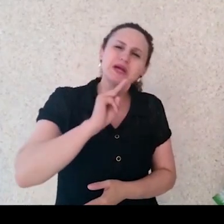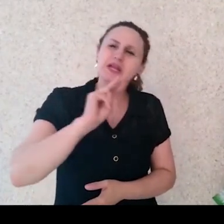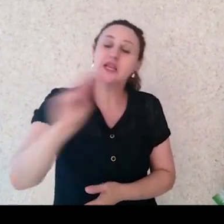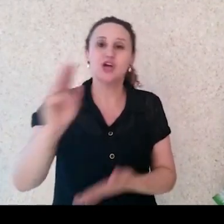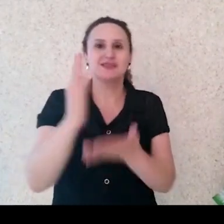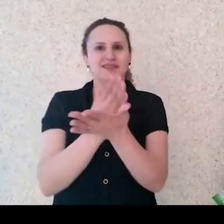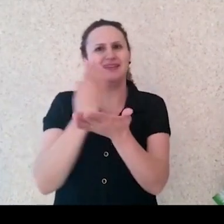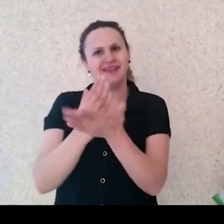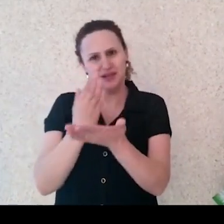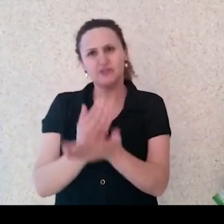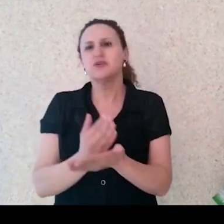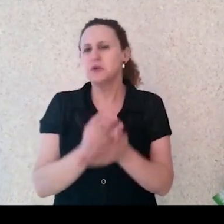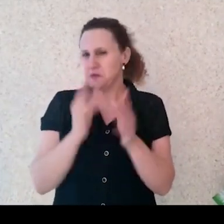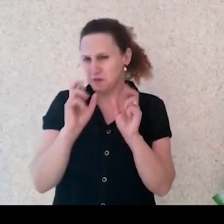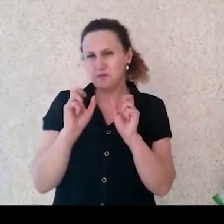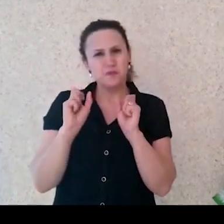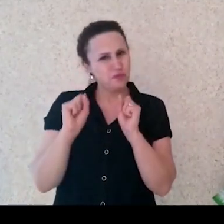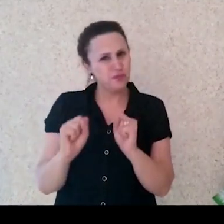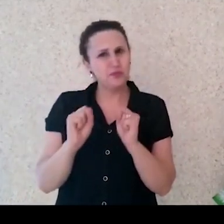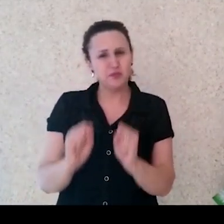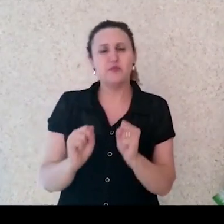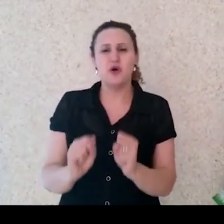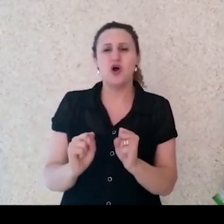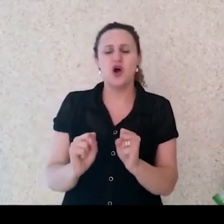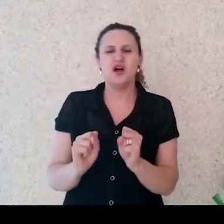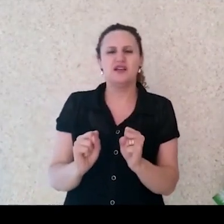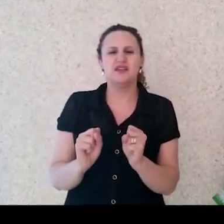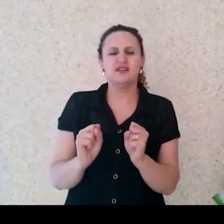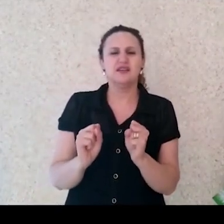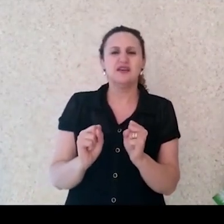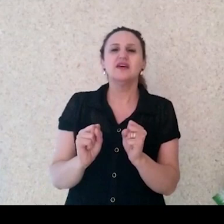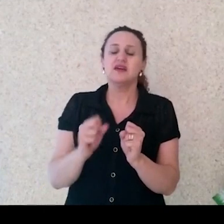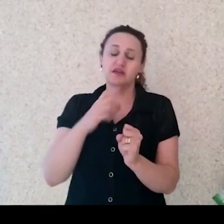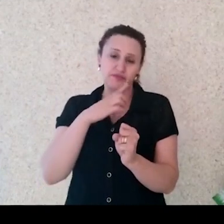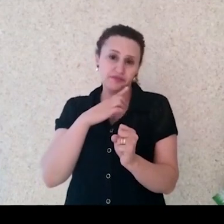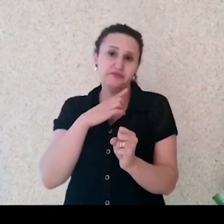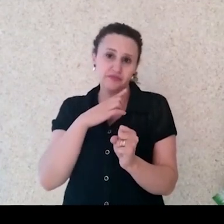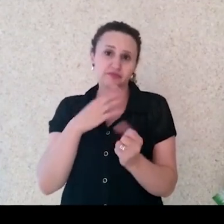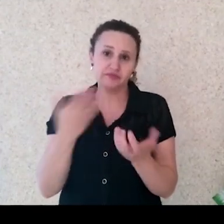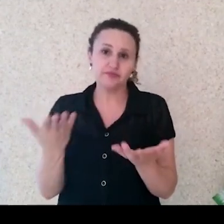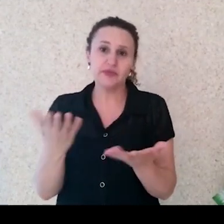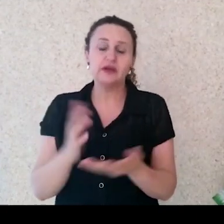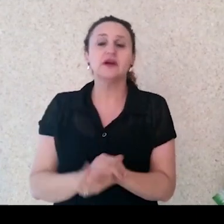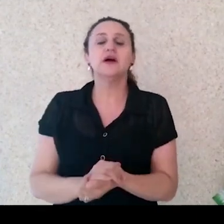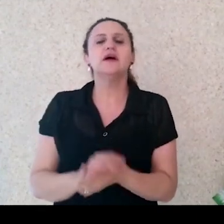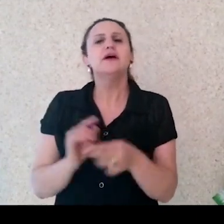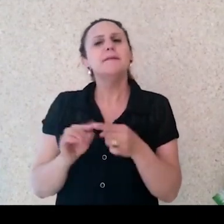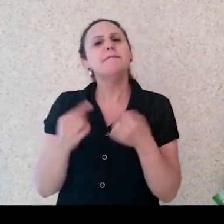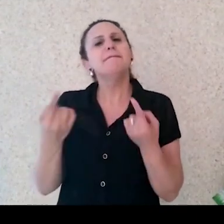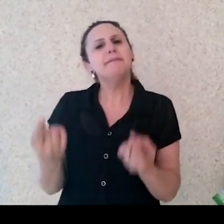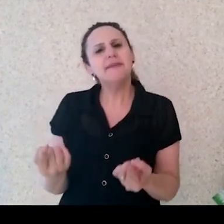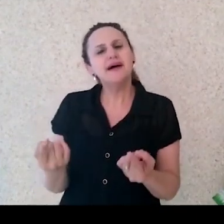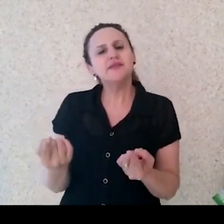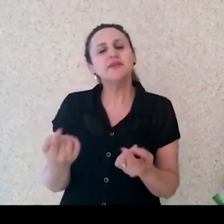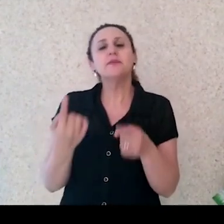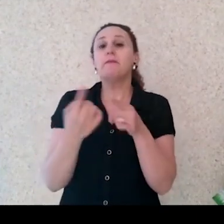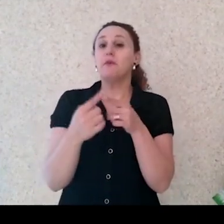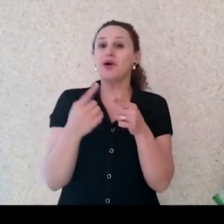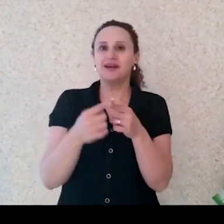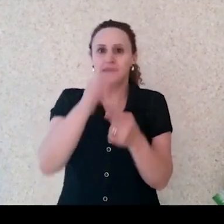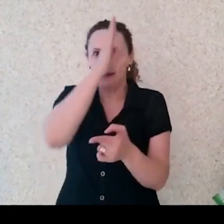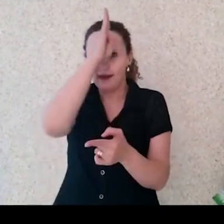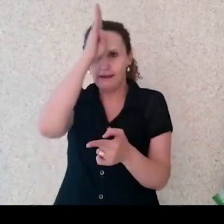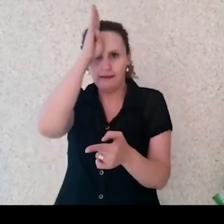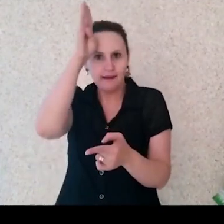que um livro seja muito vendido e alcance um público muito expressivo. Mas aí tem uma questão, né? Por que a academia